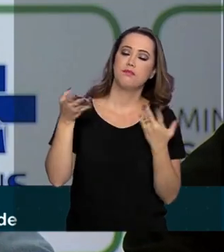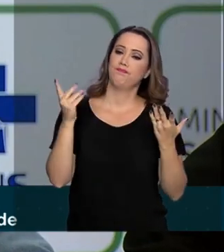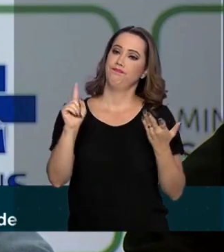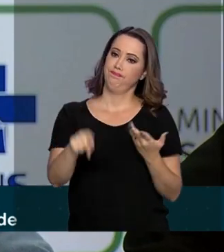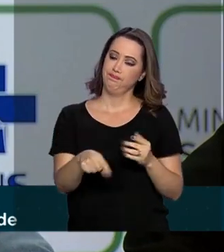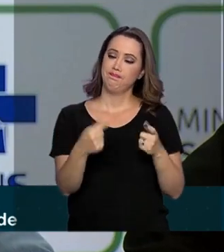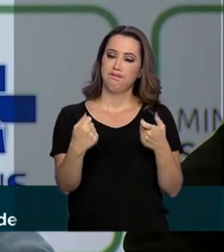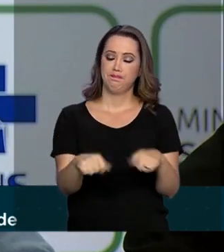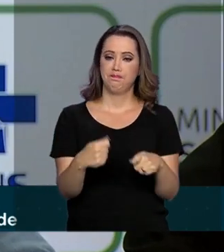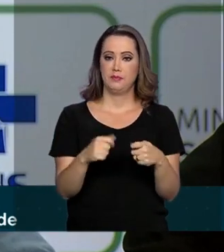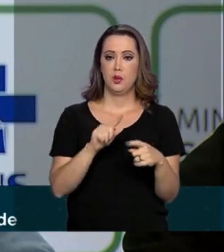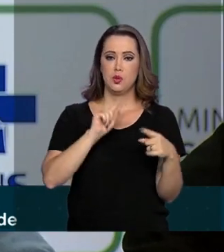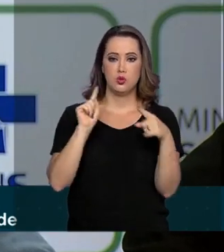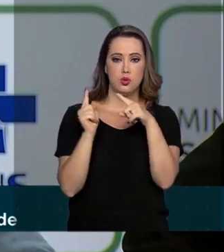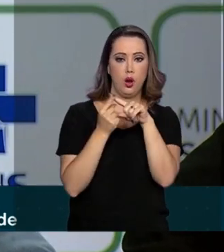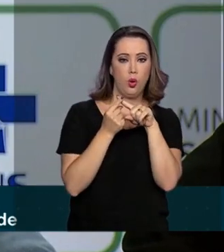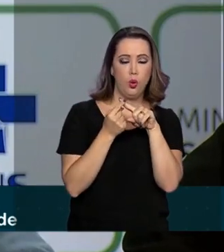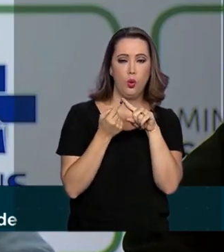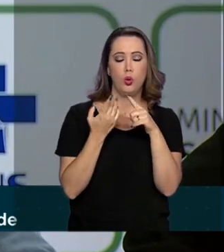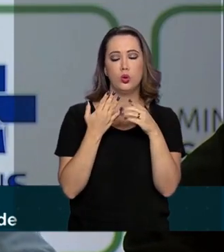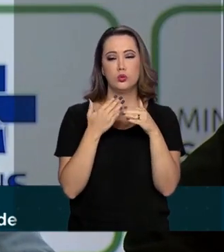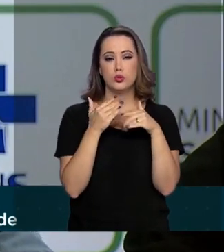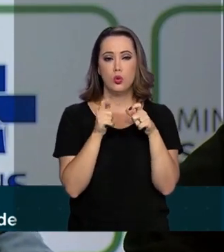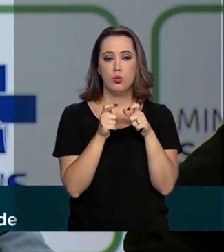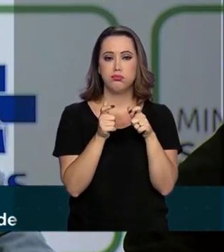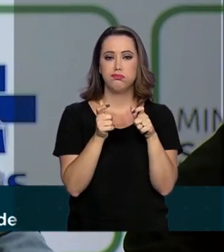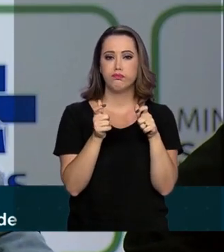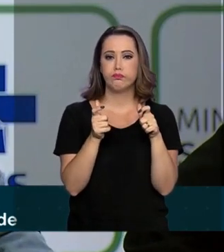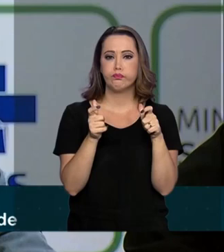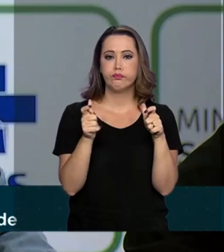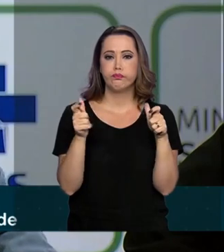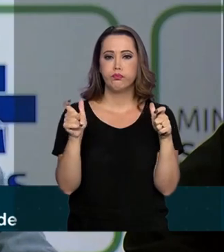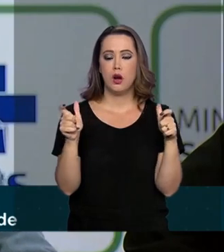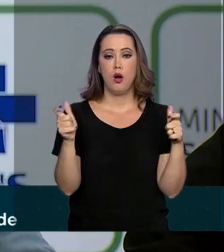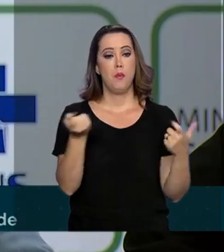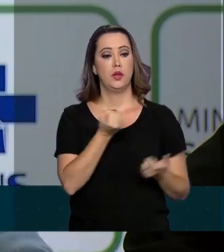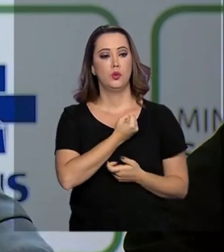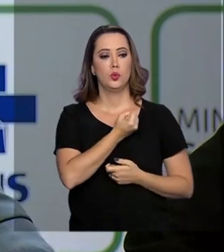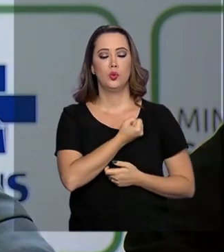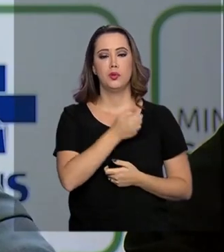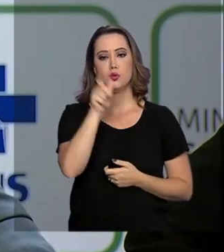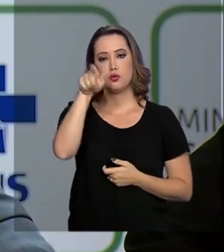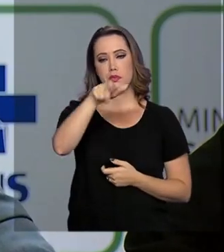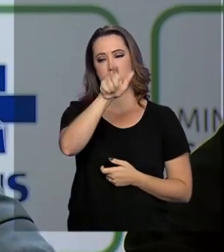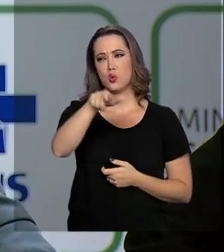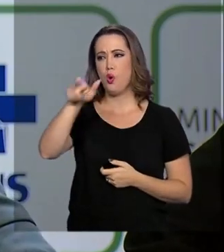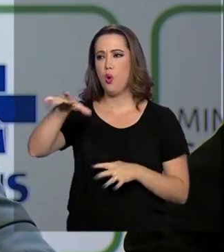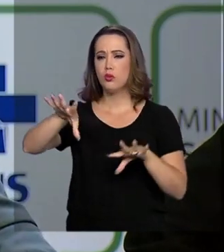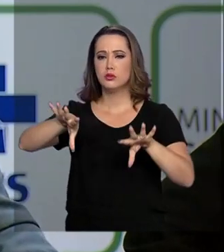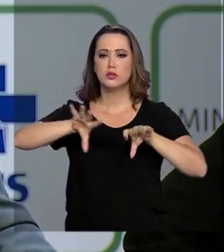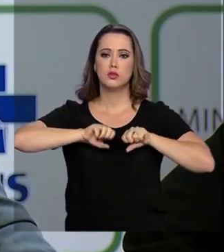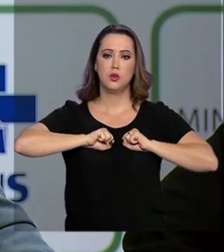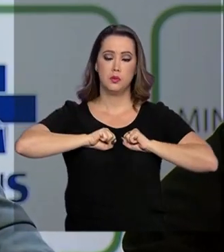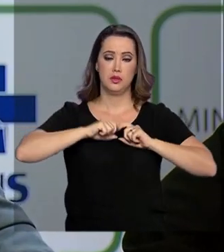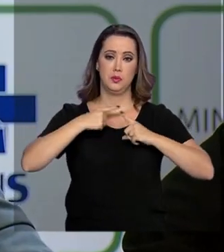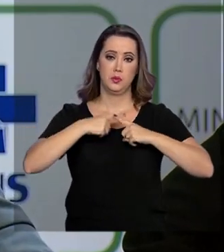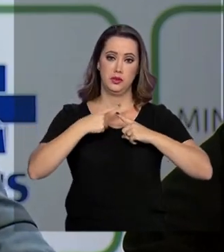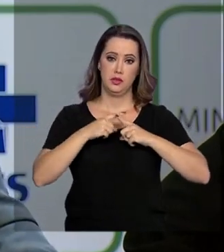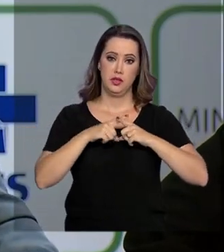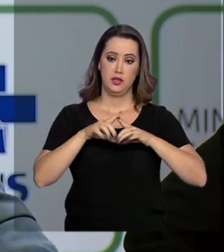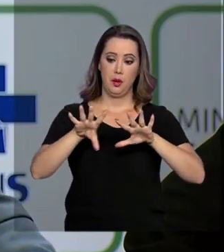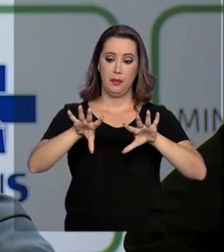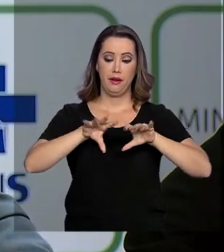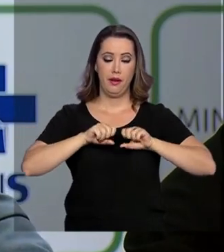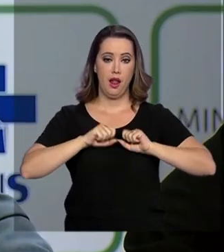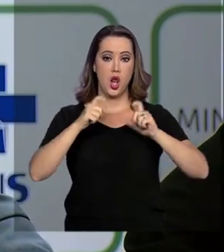adotadas de acordo com a progressão do número de casos, transmissão local e comunitária, que